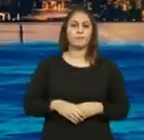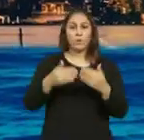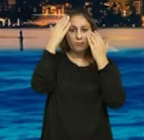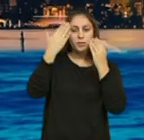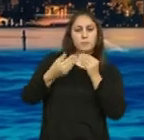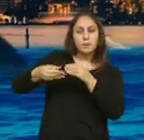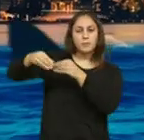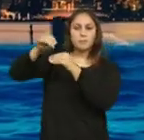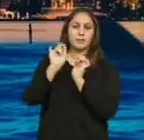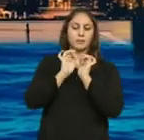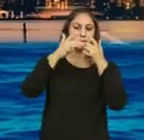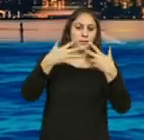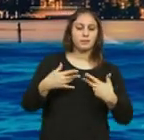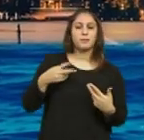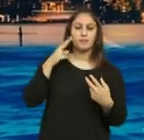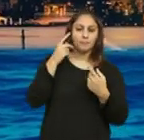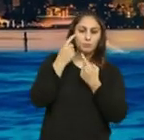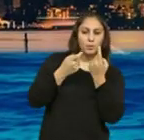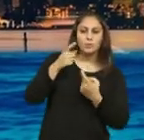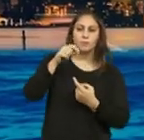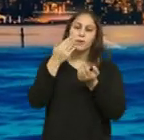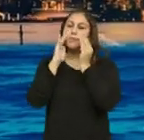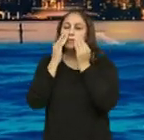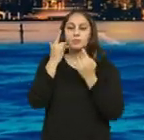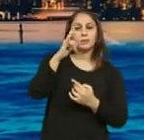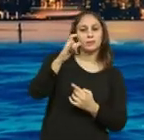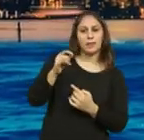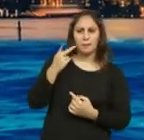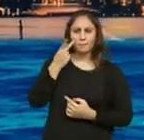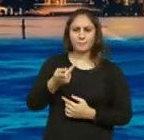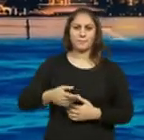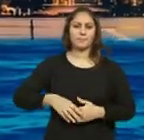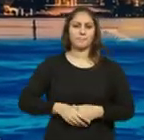Para mais informações, consulte a nossa página e segue-nos no Facebook e Instagram.